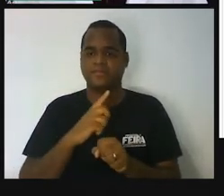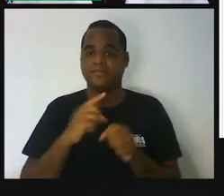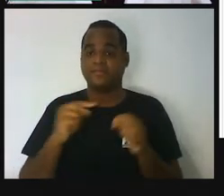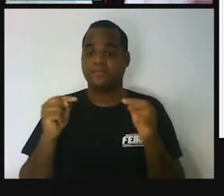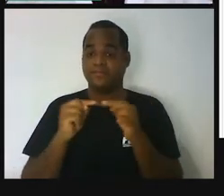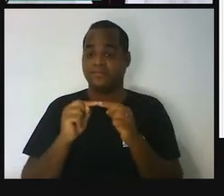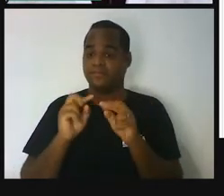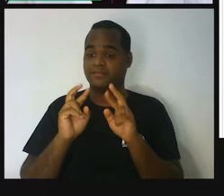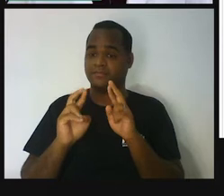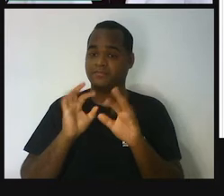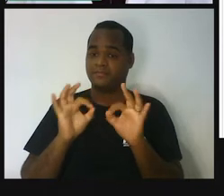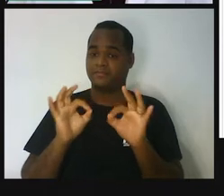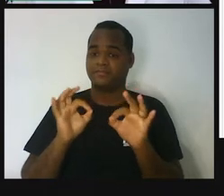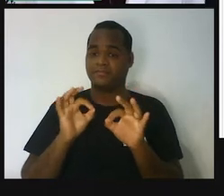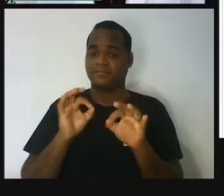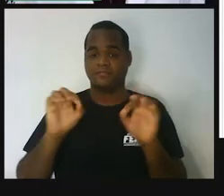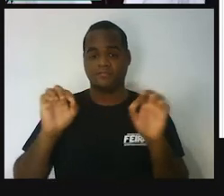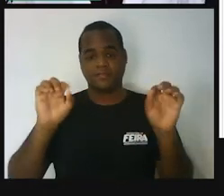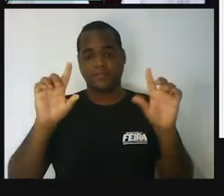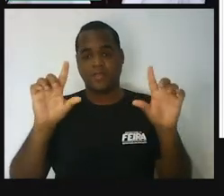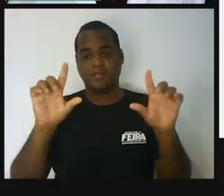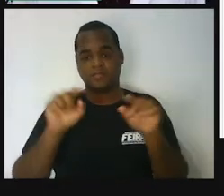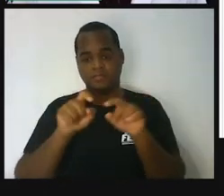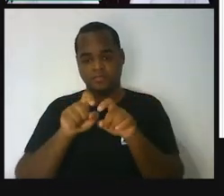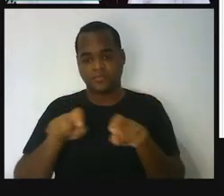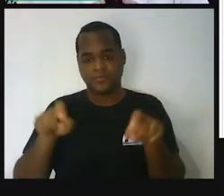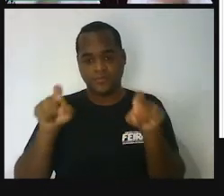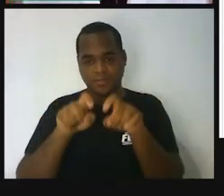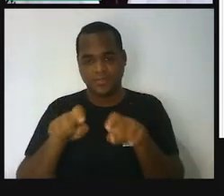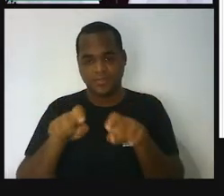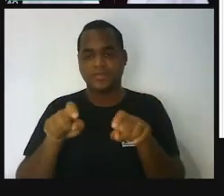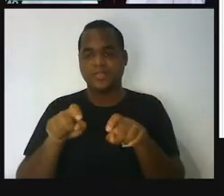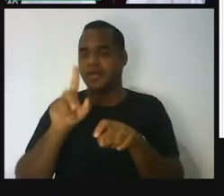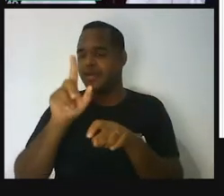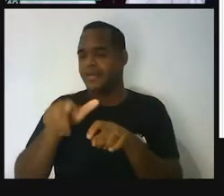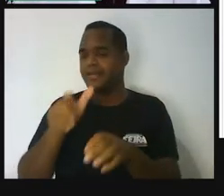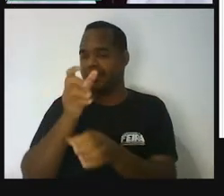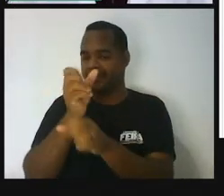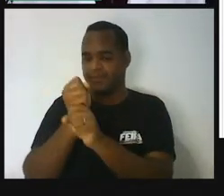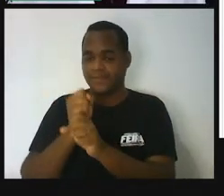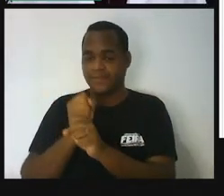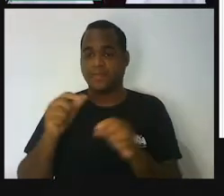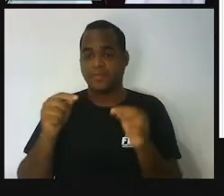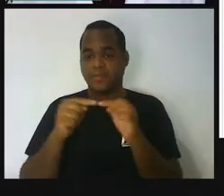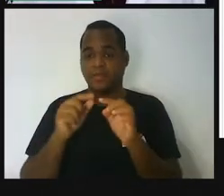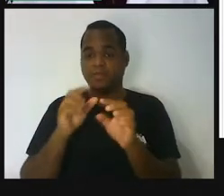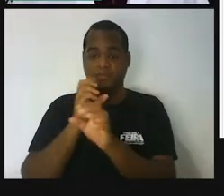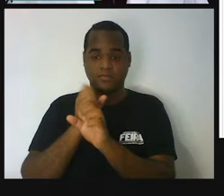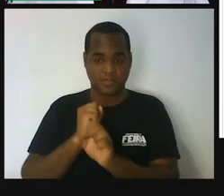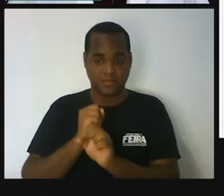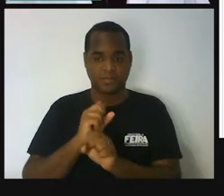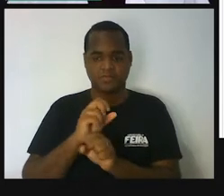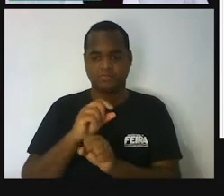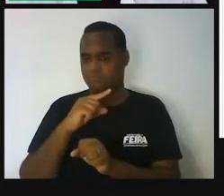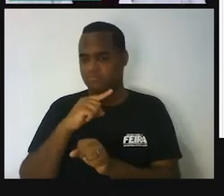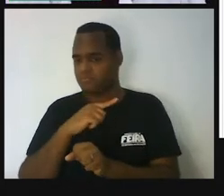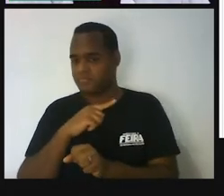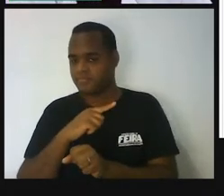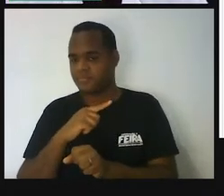uma tela de um computador, essa tela do computador tem uma forma e tem medidas, né?